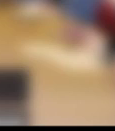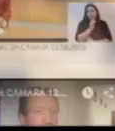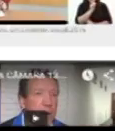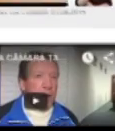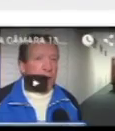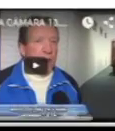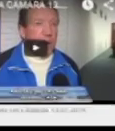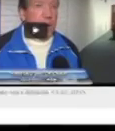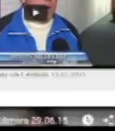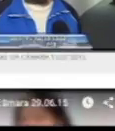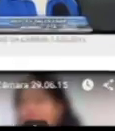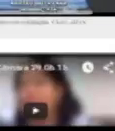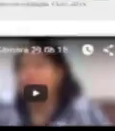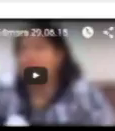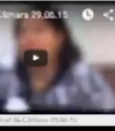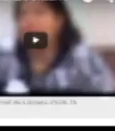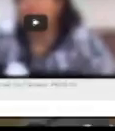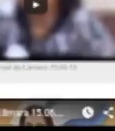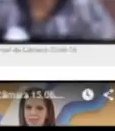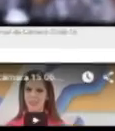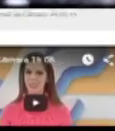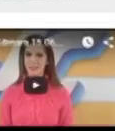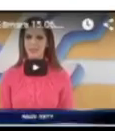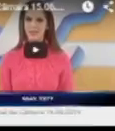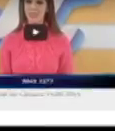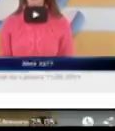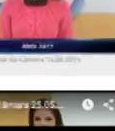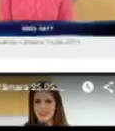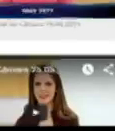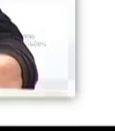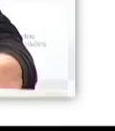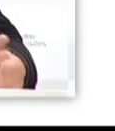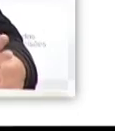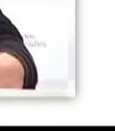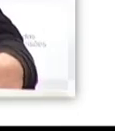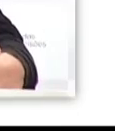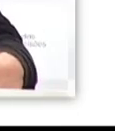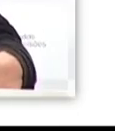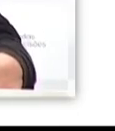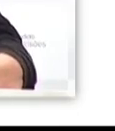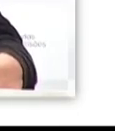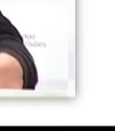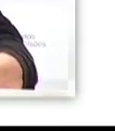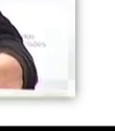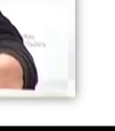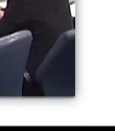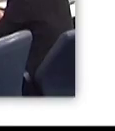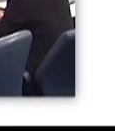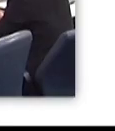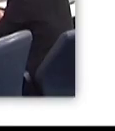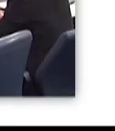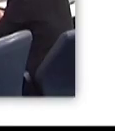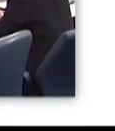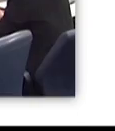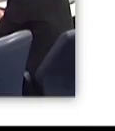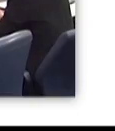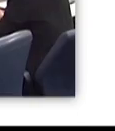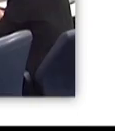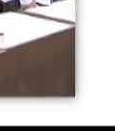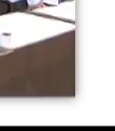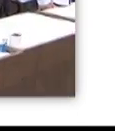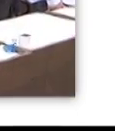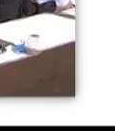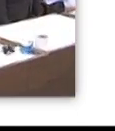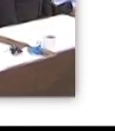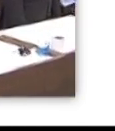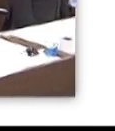você pode assistir todos os nossos telejornais. Os vídeos dos grandes expedientes, das sessões plenárias,